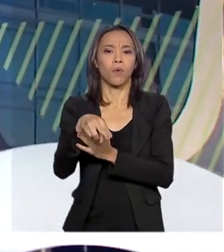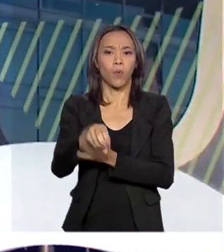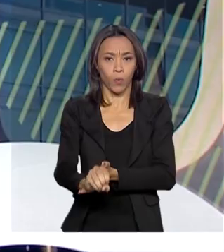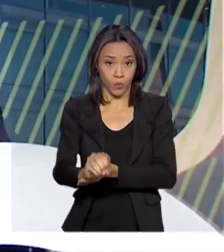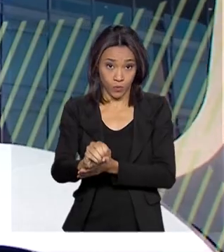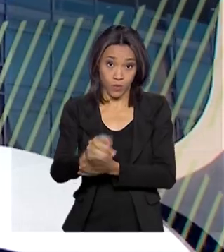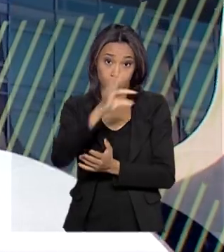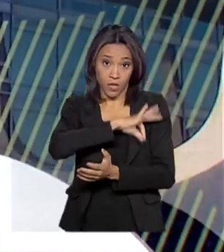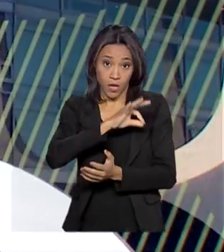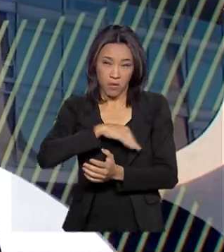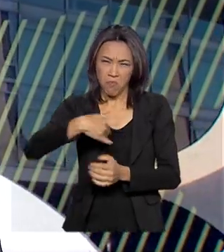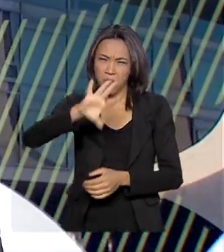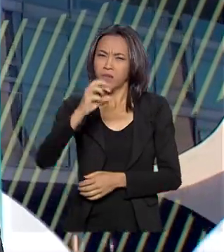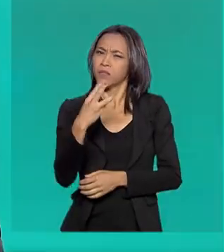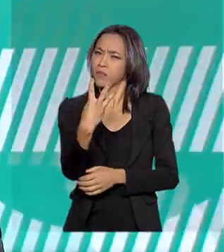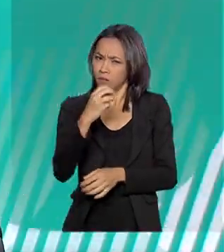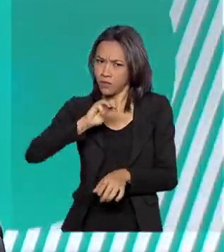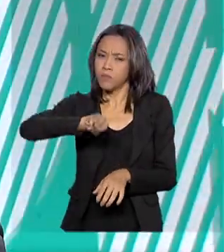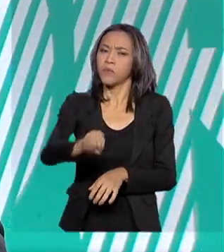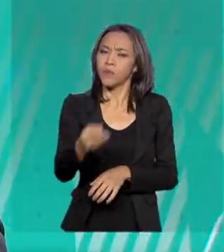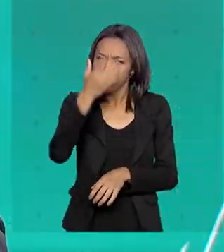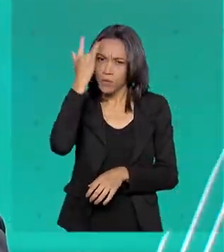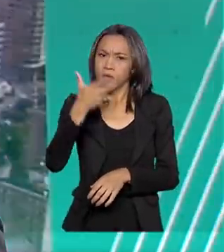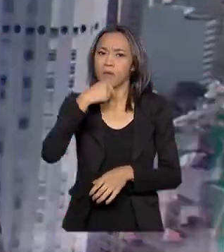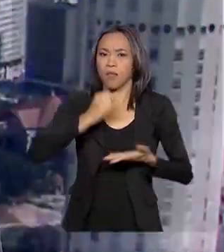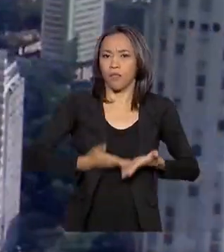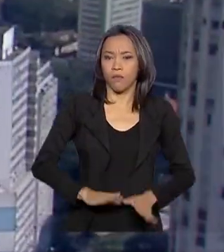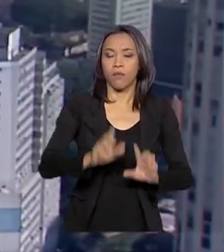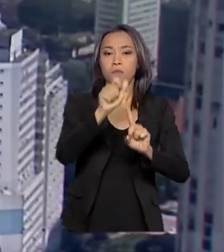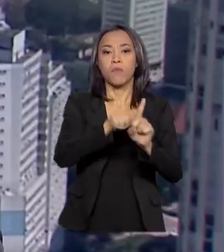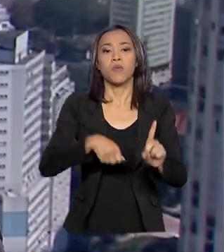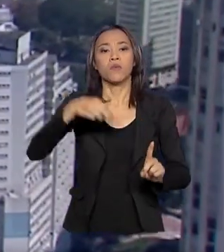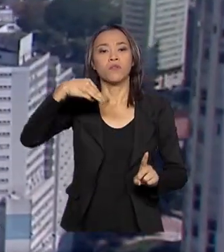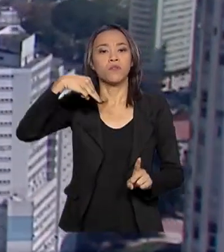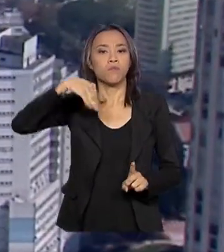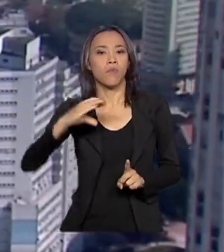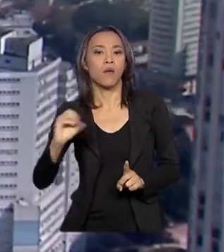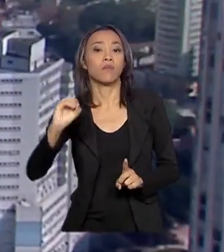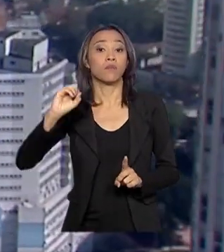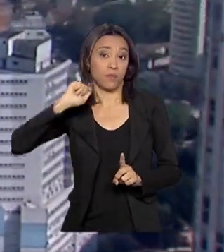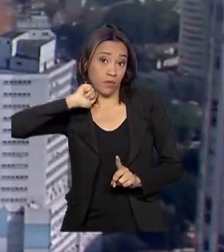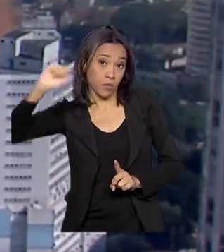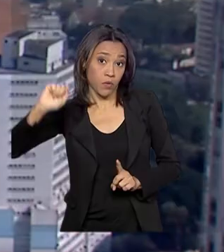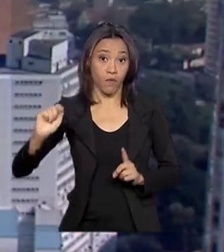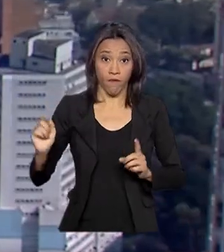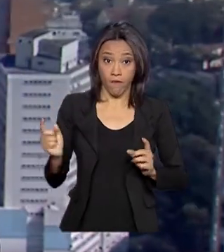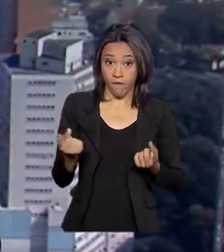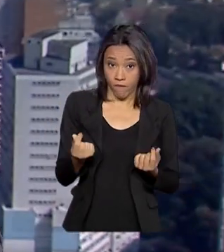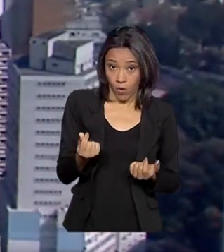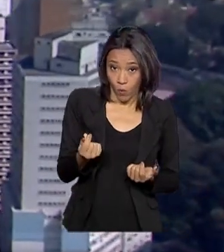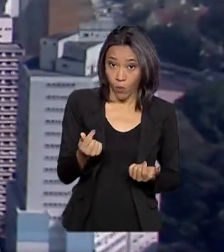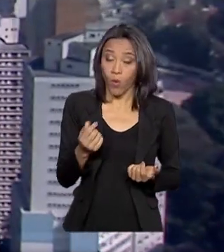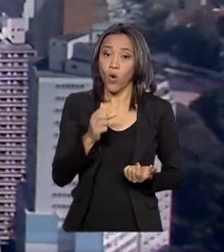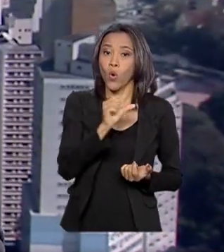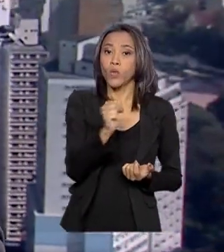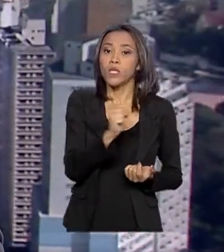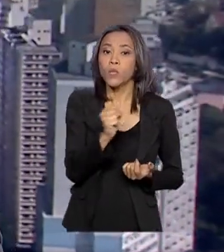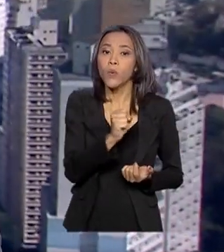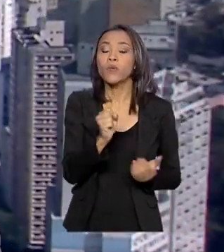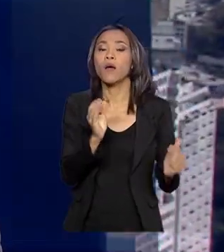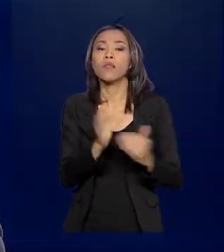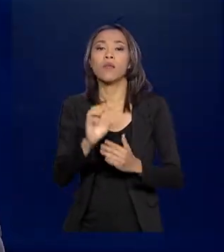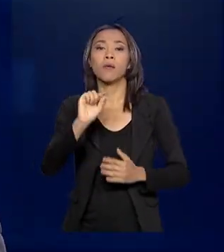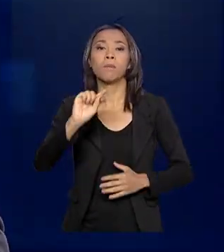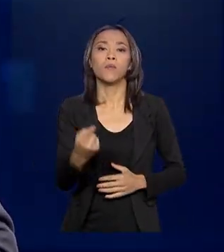de 3 milhões de trabalhadores nascidos nos meses de março e abril. Os valores variam de R 88 a R$.045